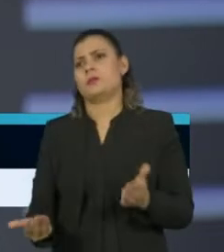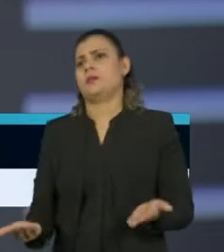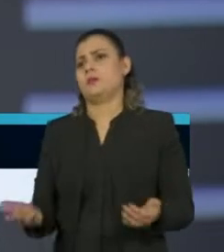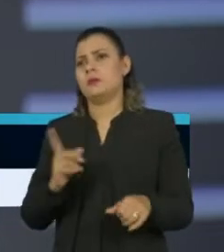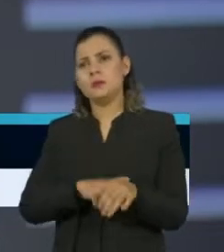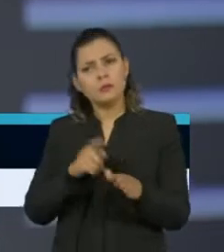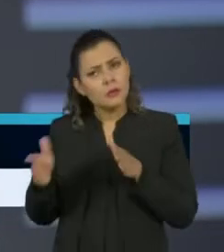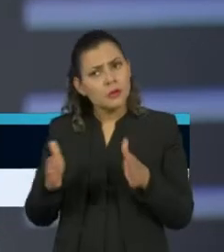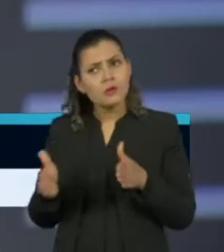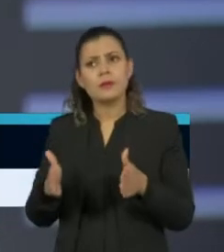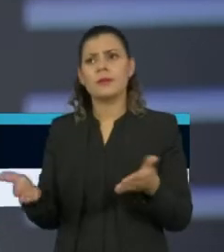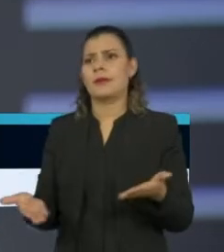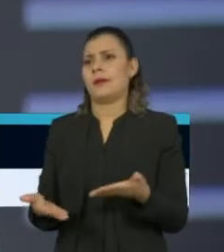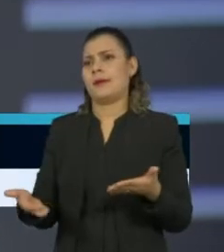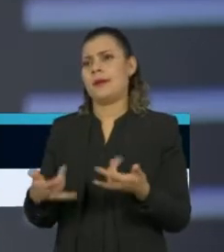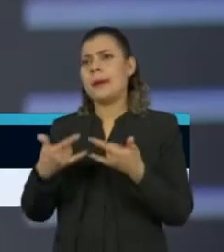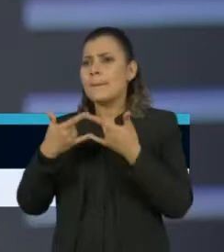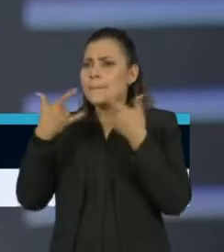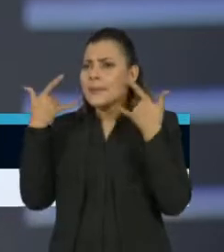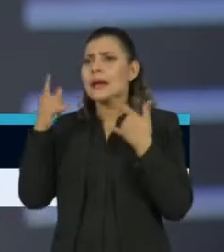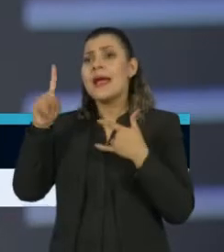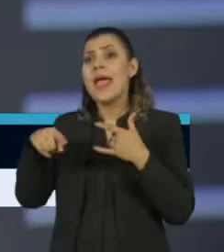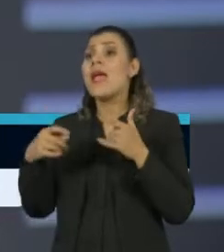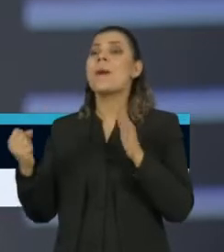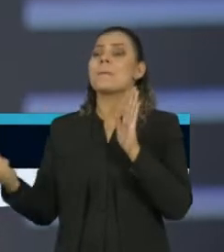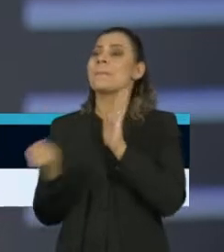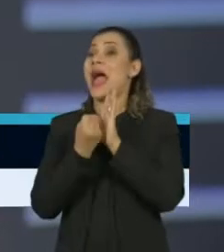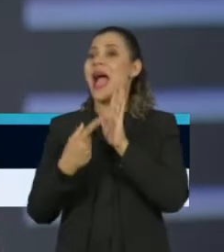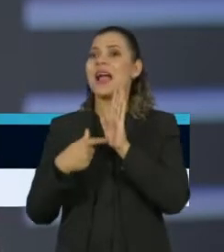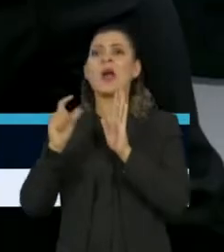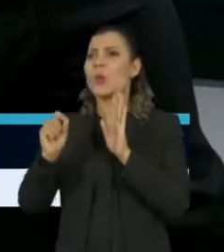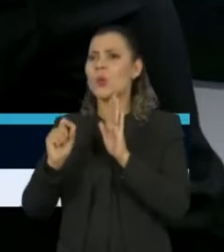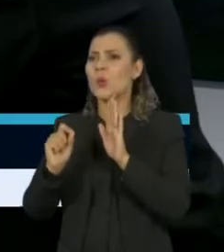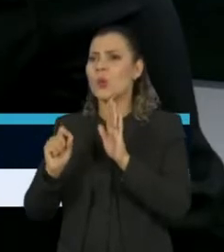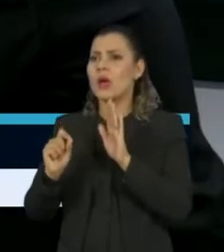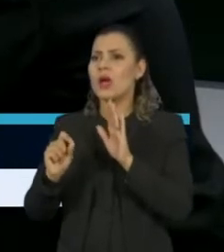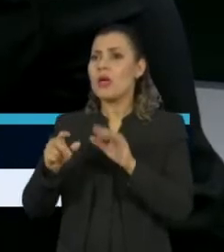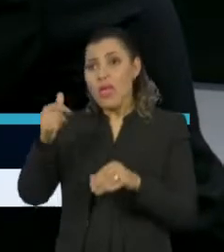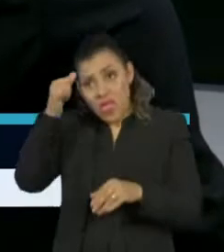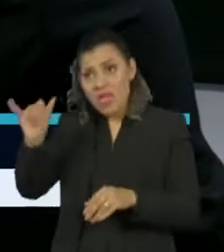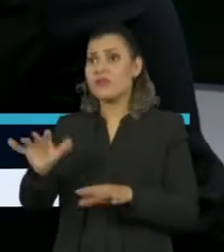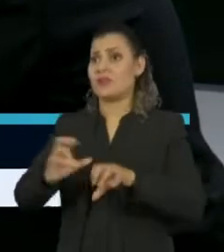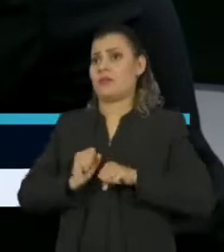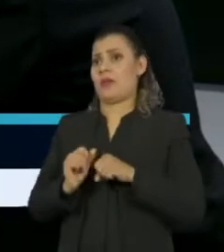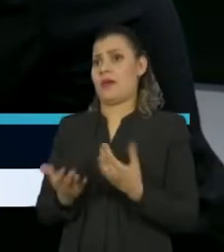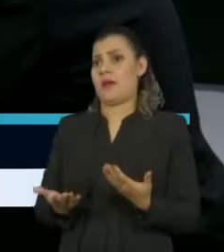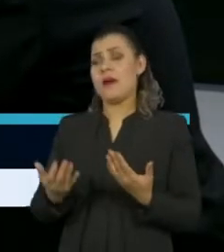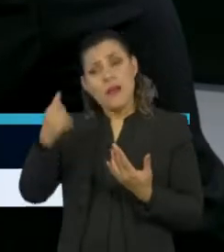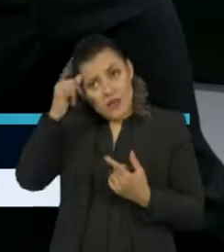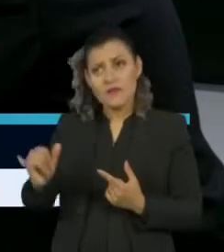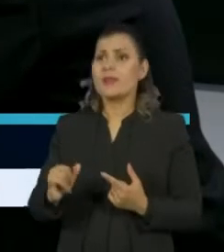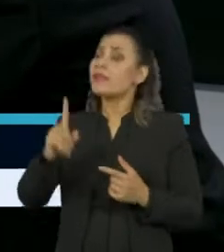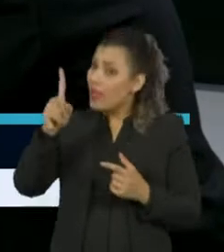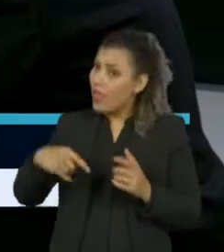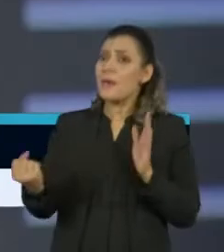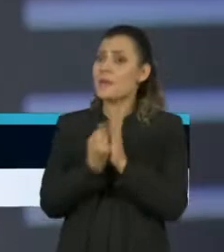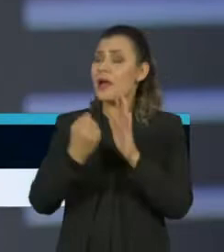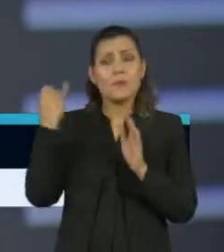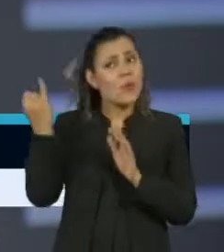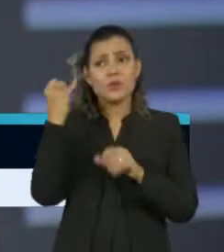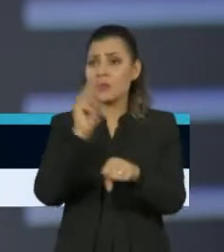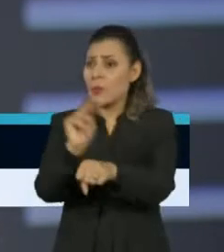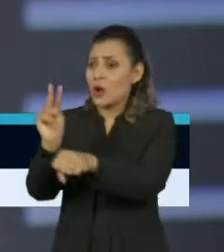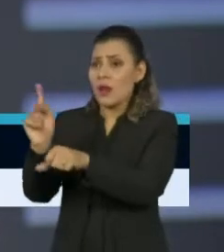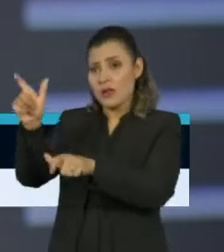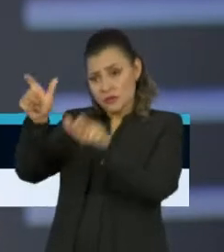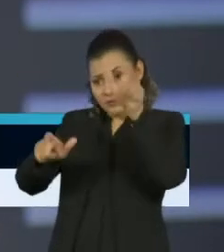momento a máscara é um símbolo, é um símbolo de combate à transmissão do vírus. Acho que